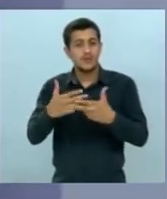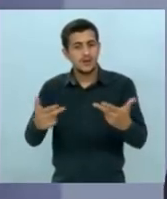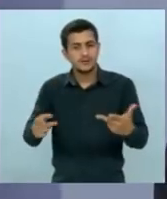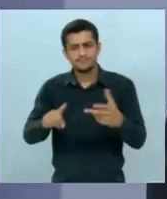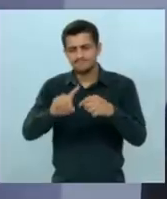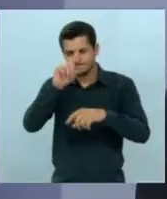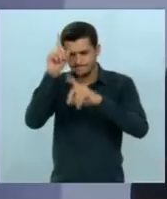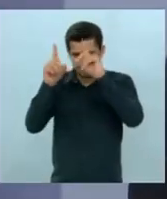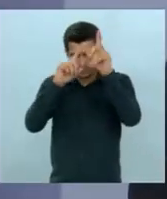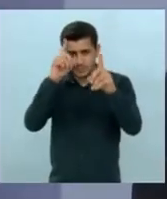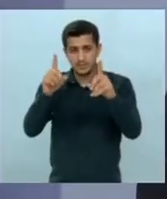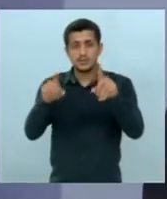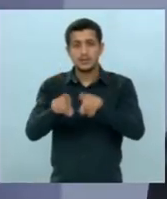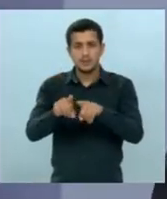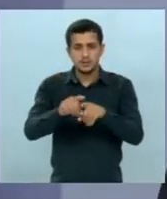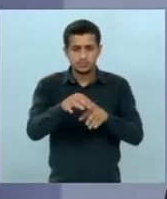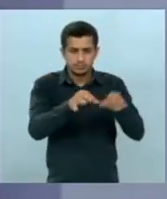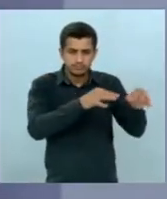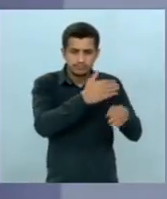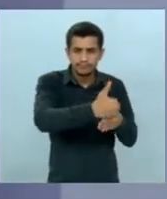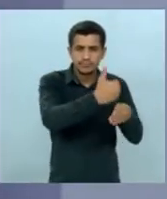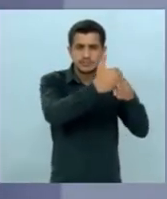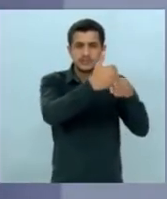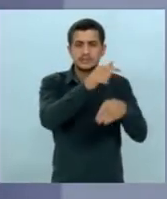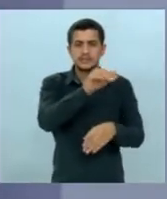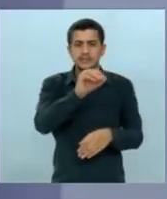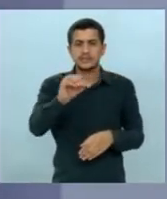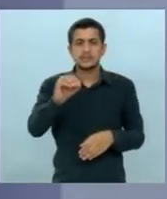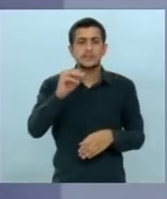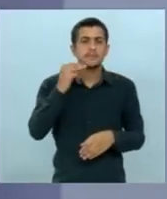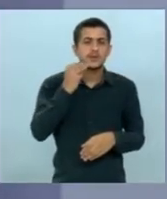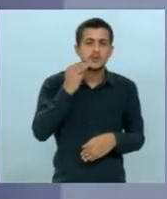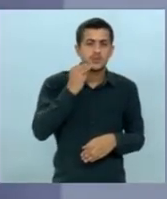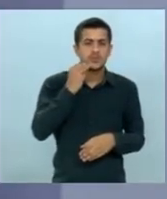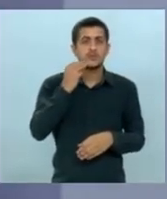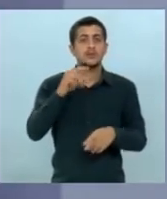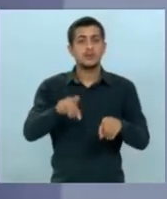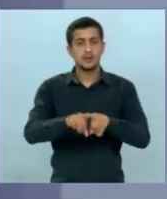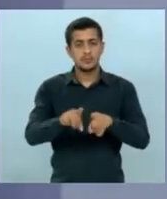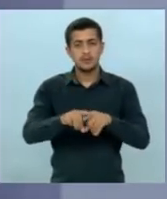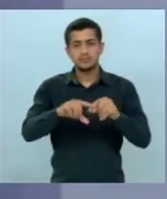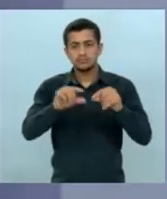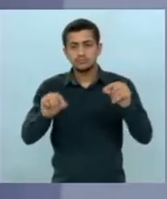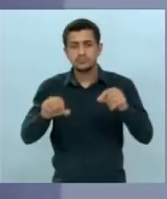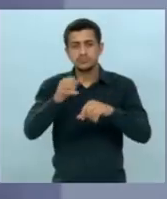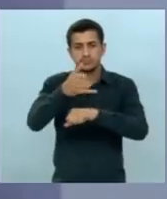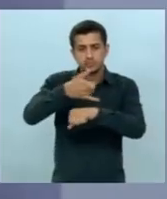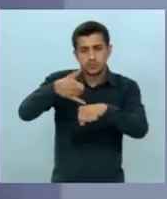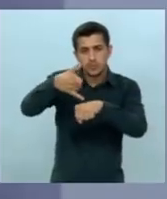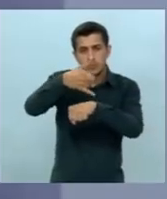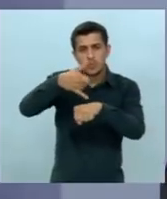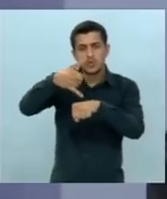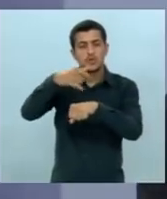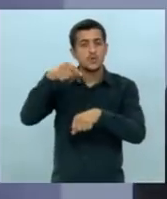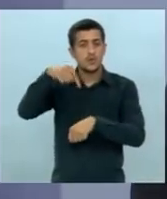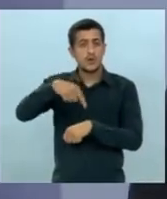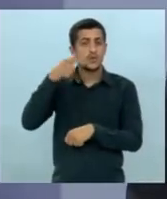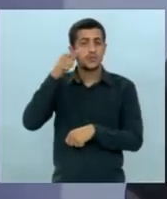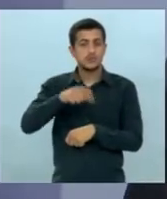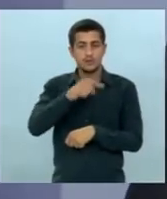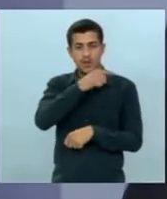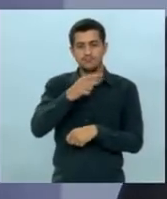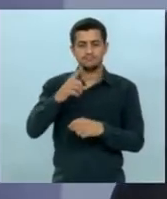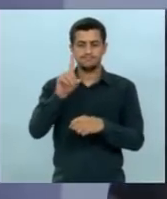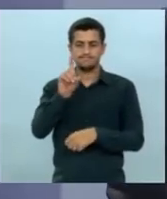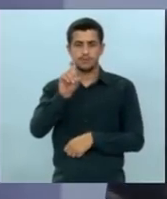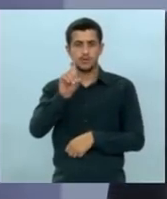estrutura de mais de 700 milhões a maior planta de proteína de soja e óleo vegetal sendo construído em dourados